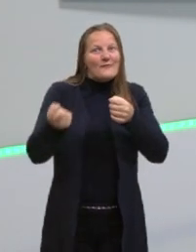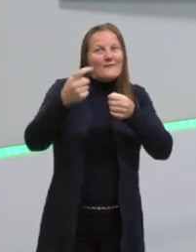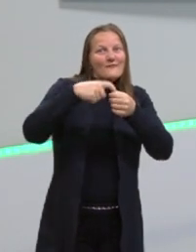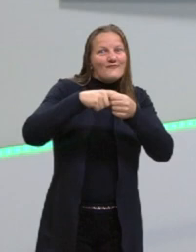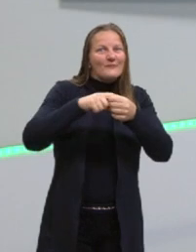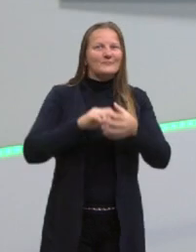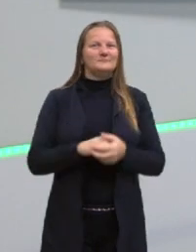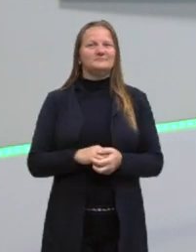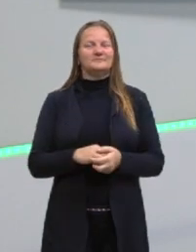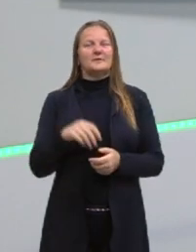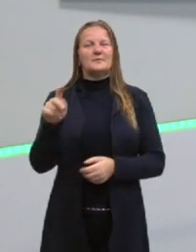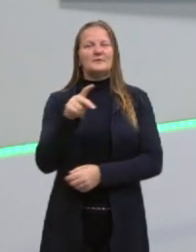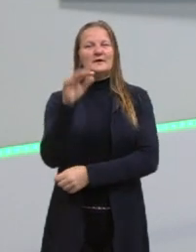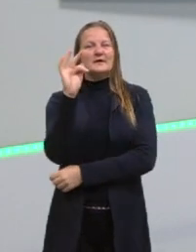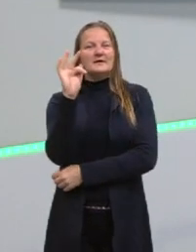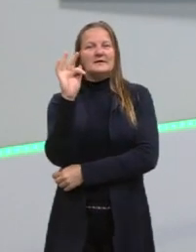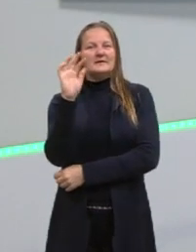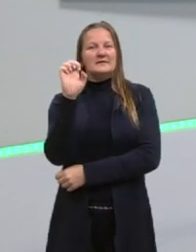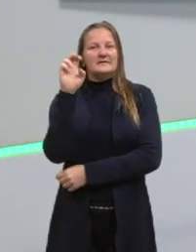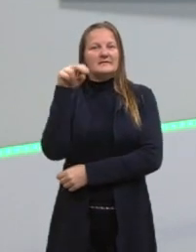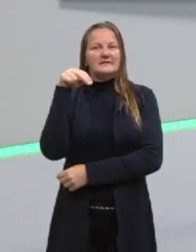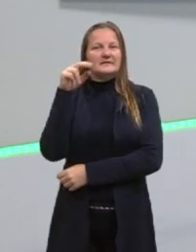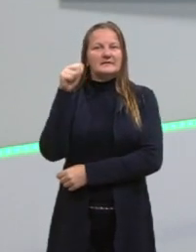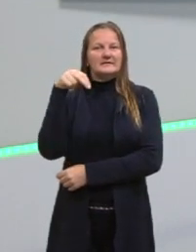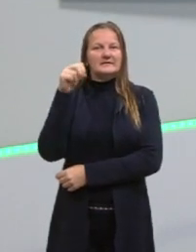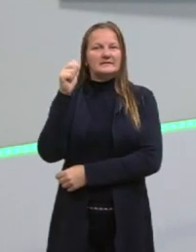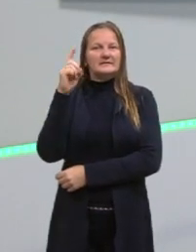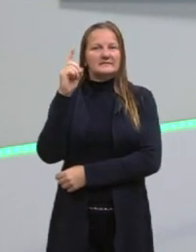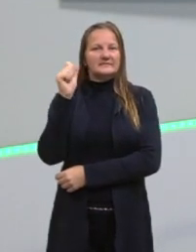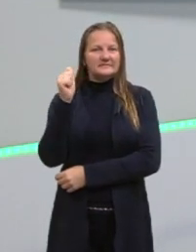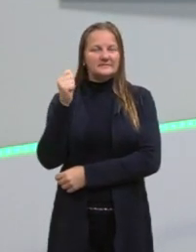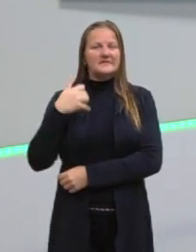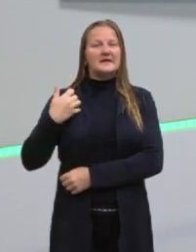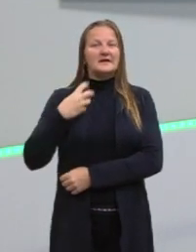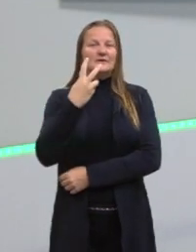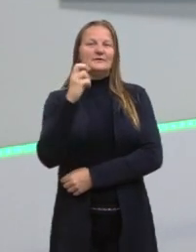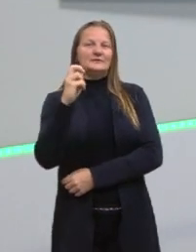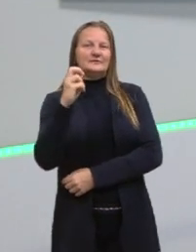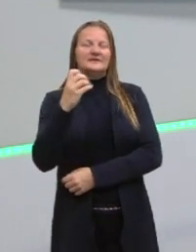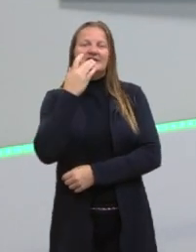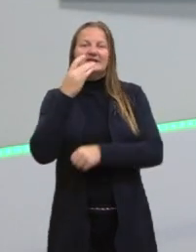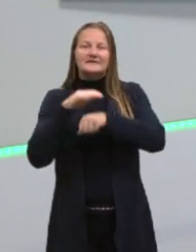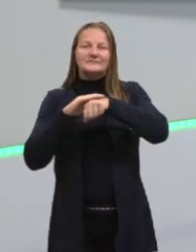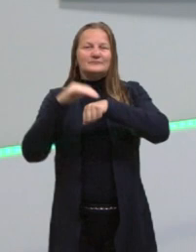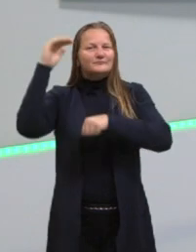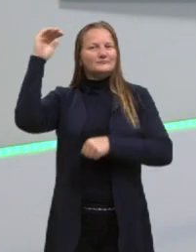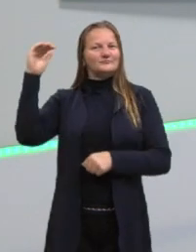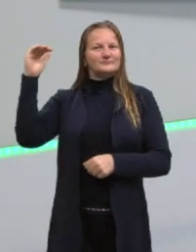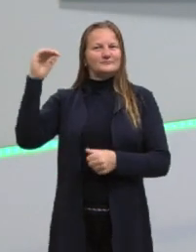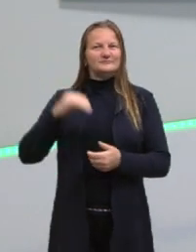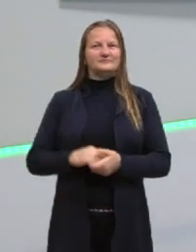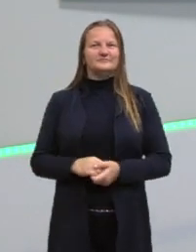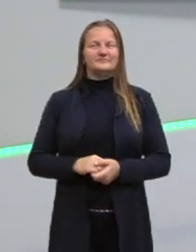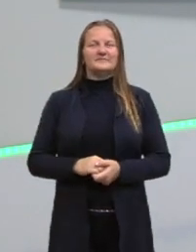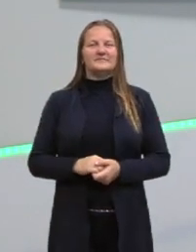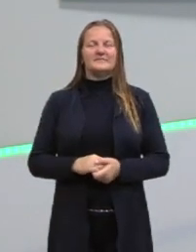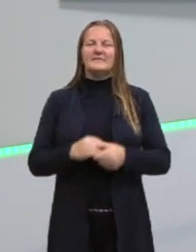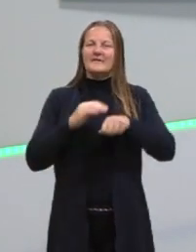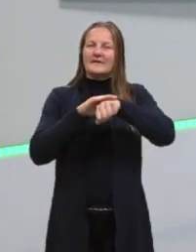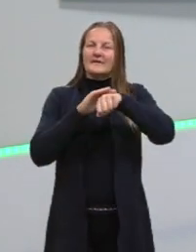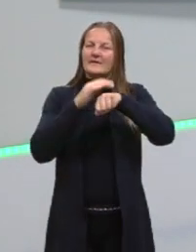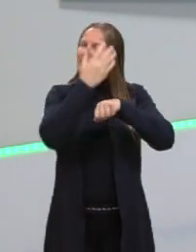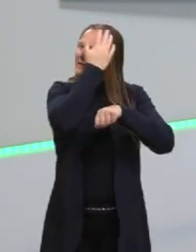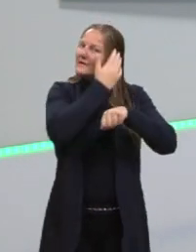Eu sou a prof. Fernanda, tenho 25 anos, sou branca, de baixa estatura, cabelos castanhos